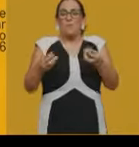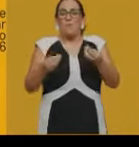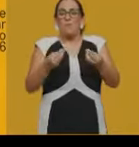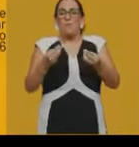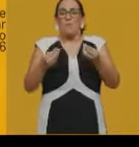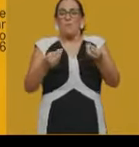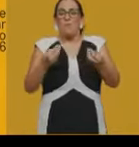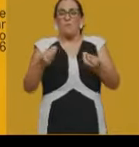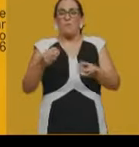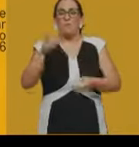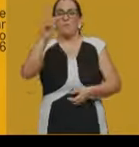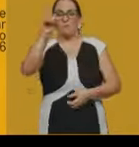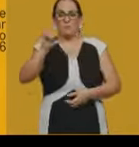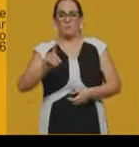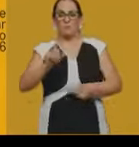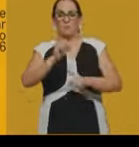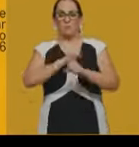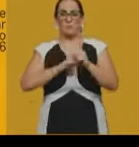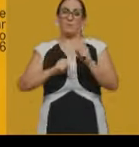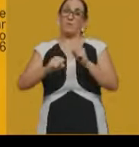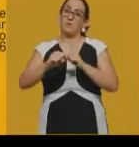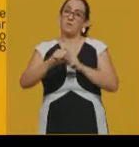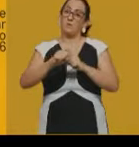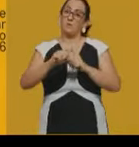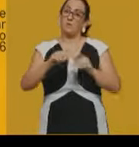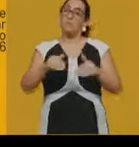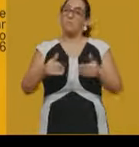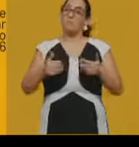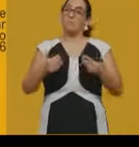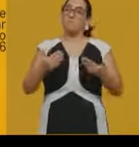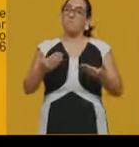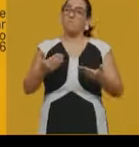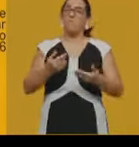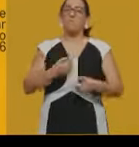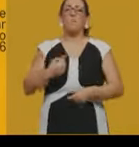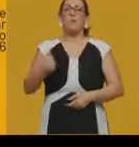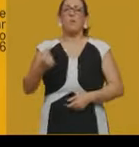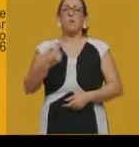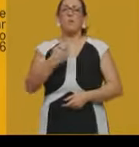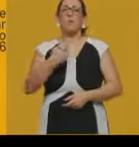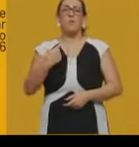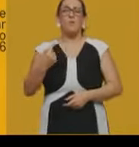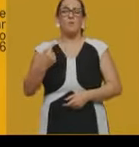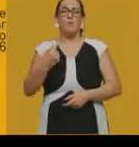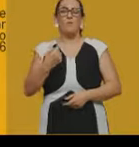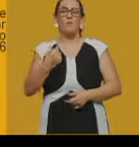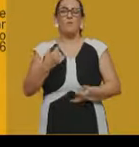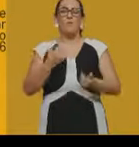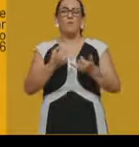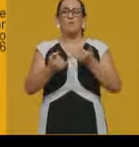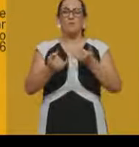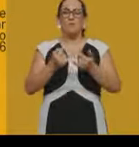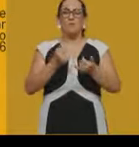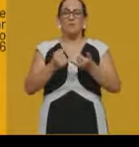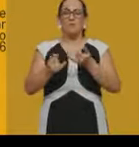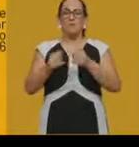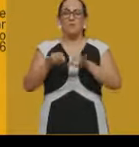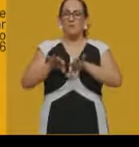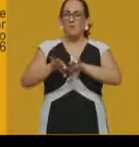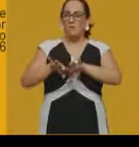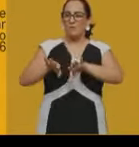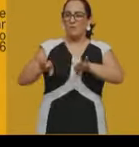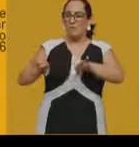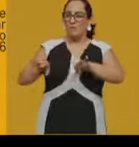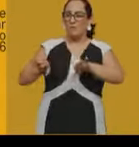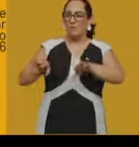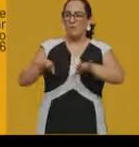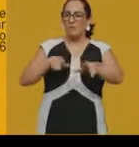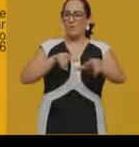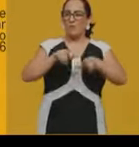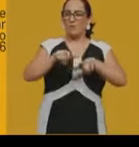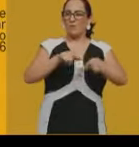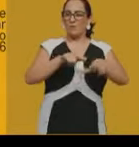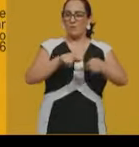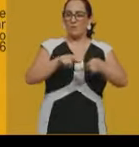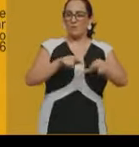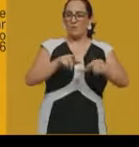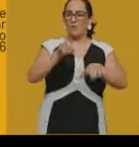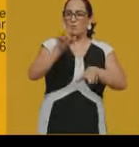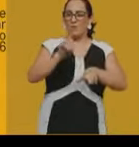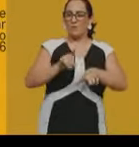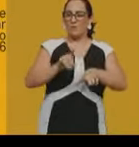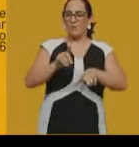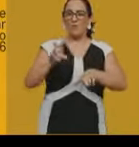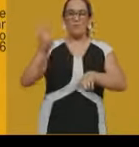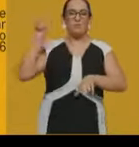vai passando aí bem a margem, né? Da questão trabalhista. Ao longo da nossa história, há aí uma